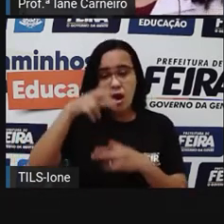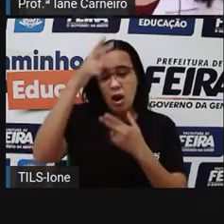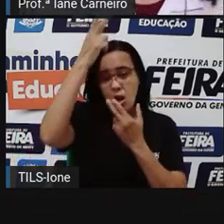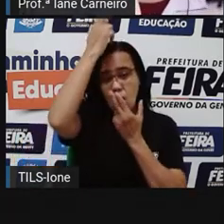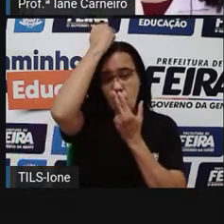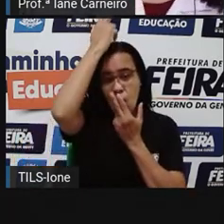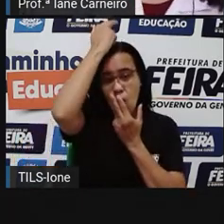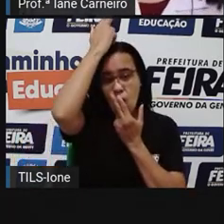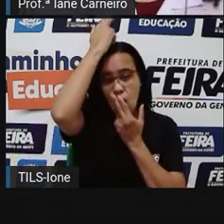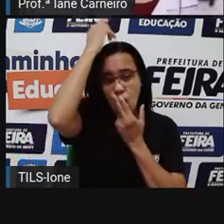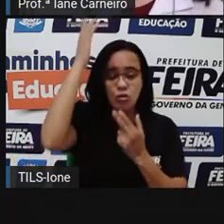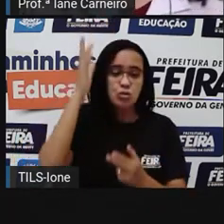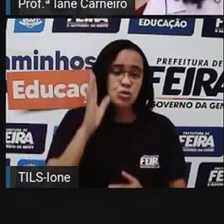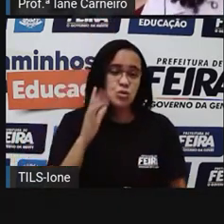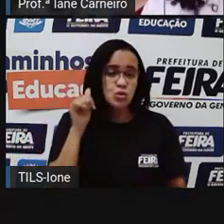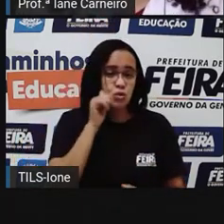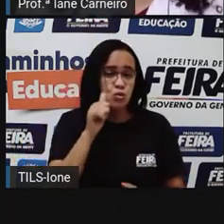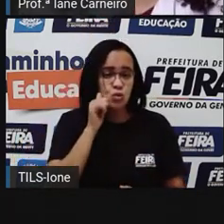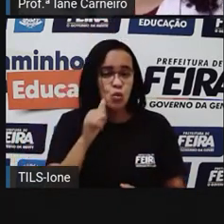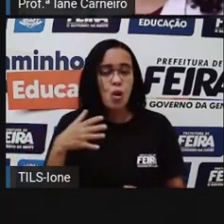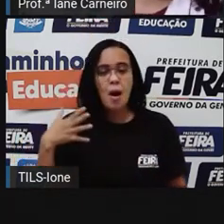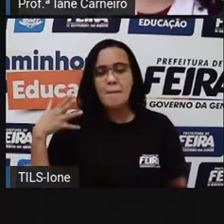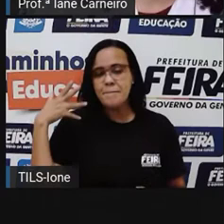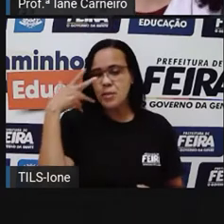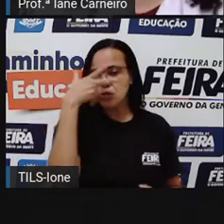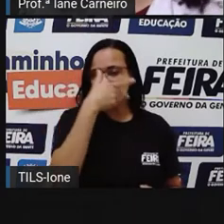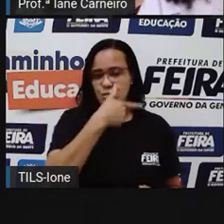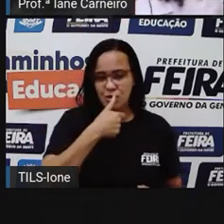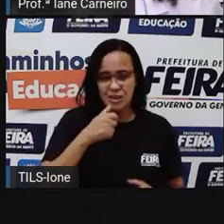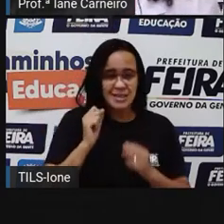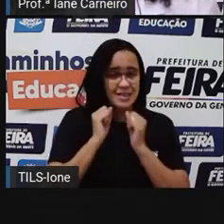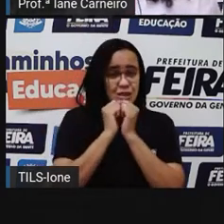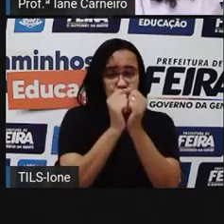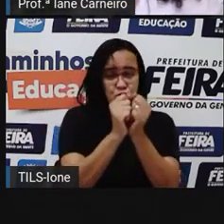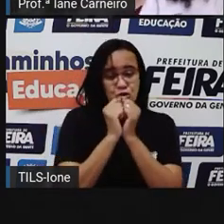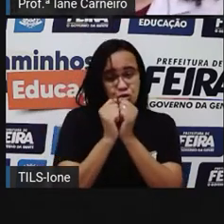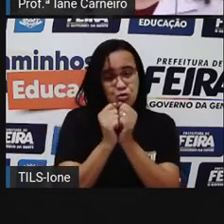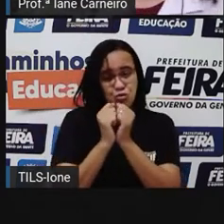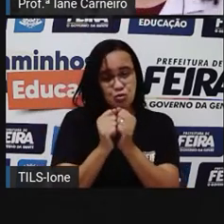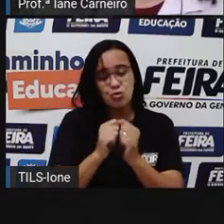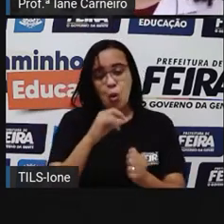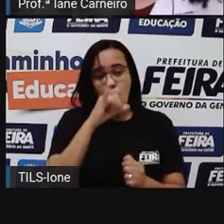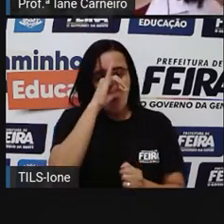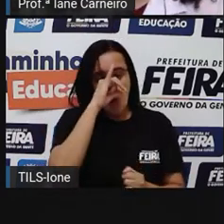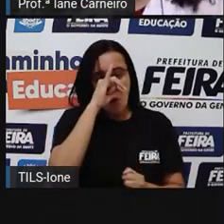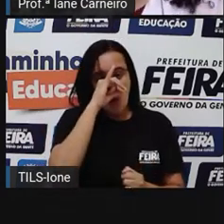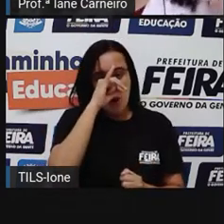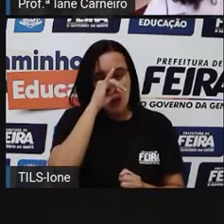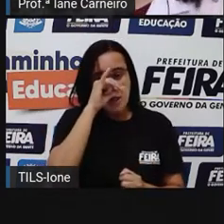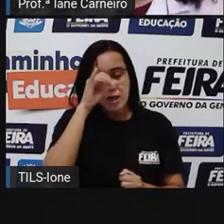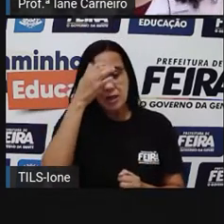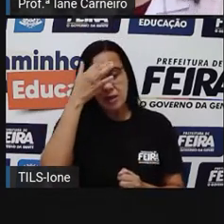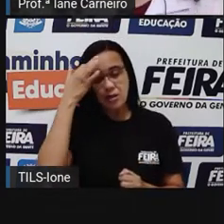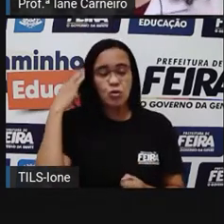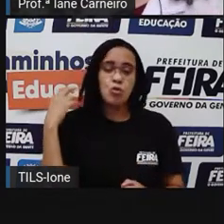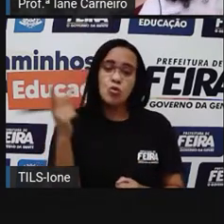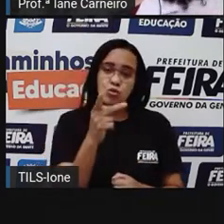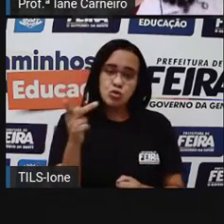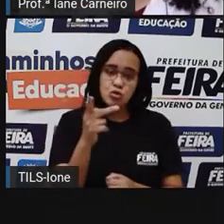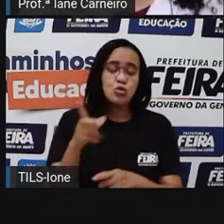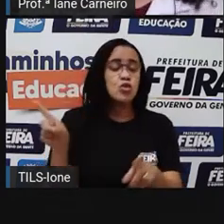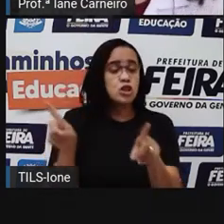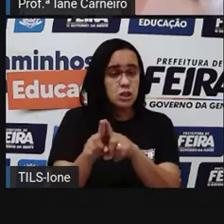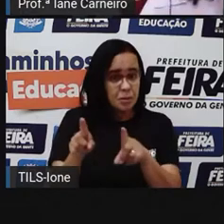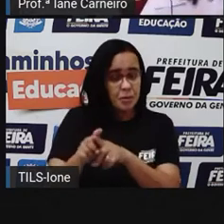passeia pela floresta com seu fiel escudeiro, o porquinho, né? E aí, eles dois, protegem também